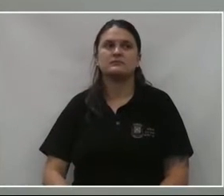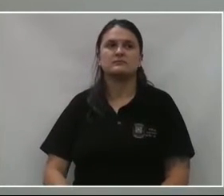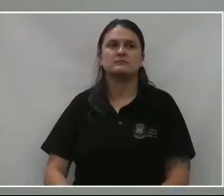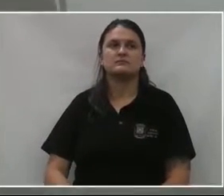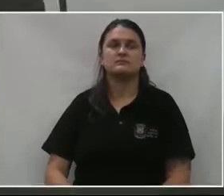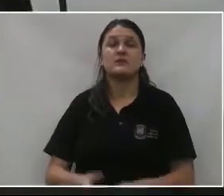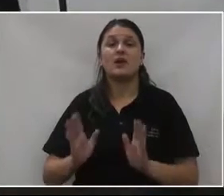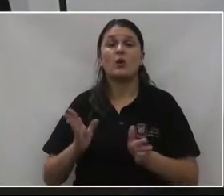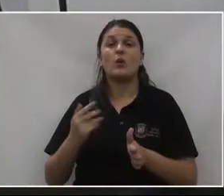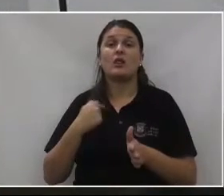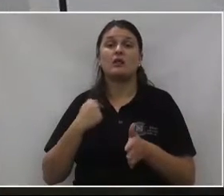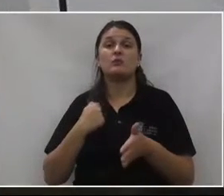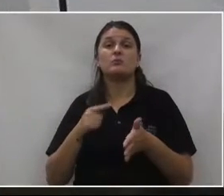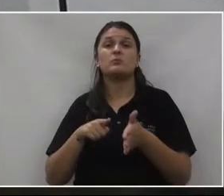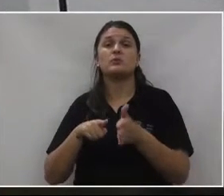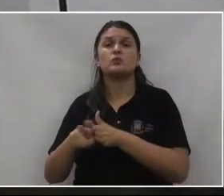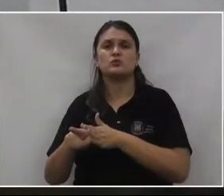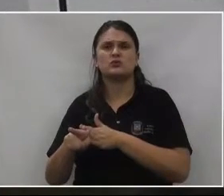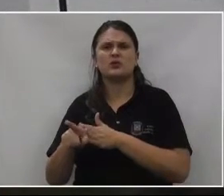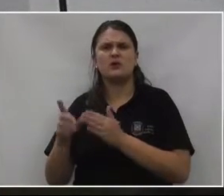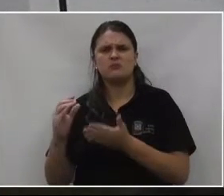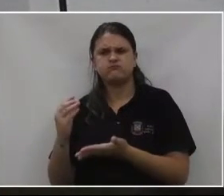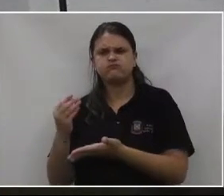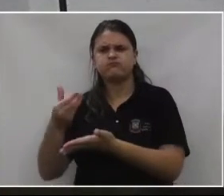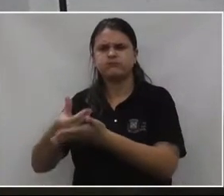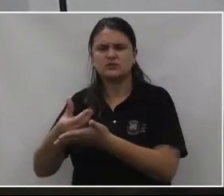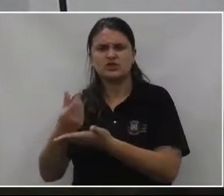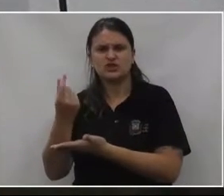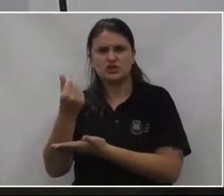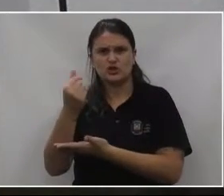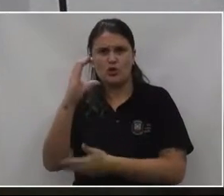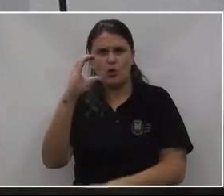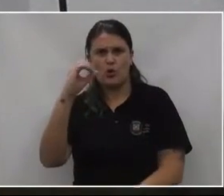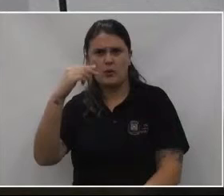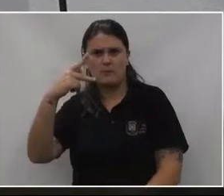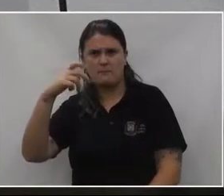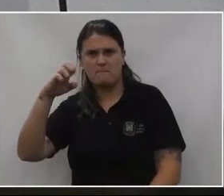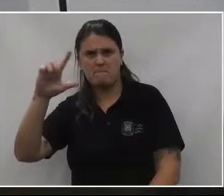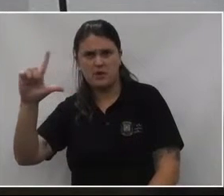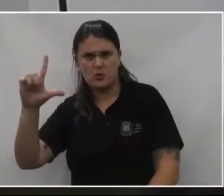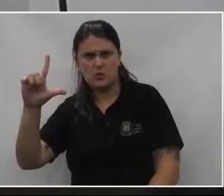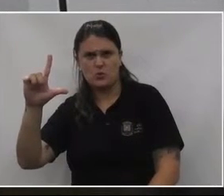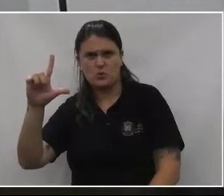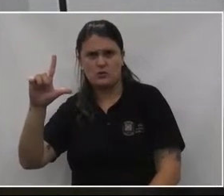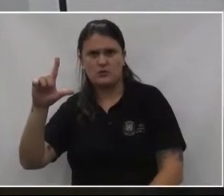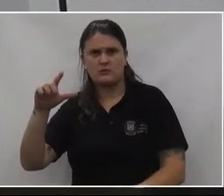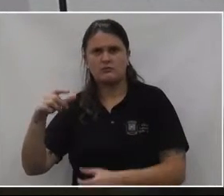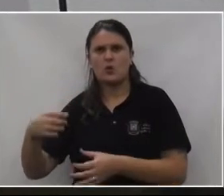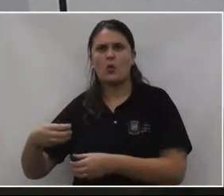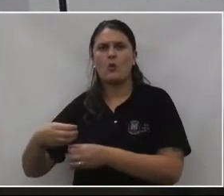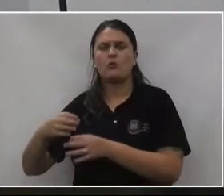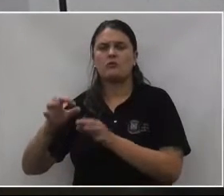Agora a pergunta. Foi investido um dinheiro da Copel, se eu não me engano, tal de Coliseu.